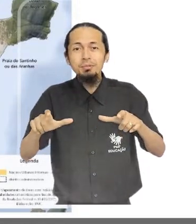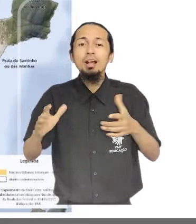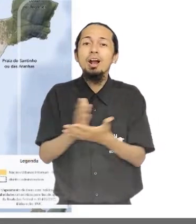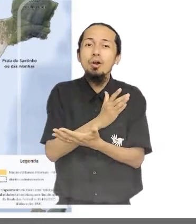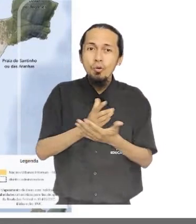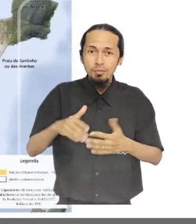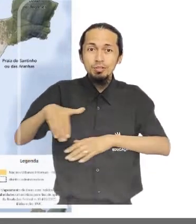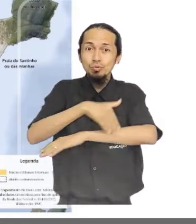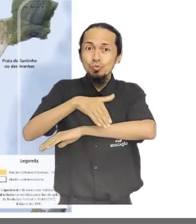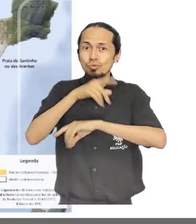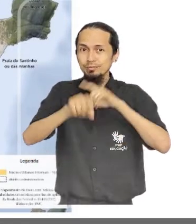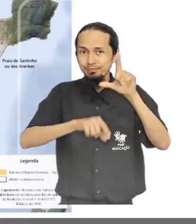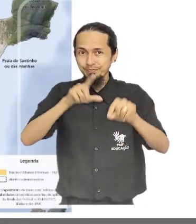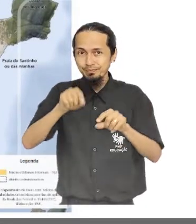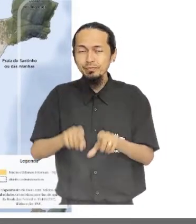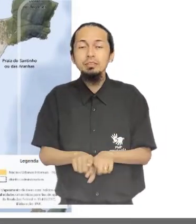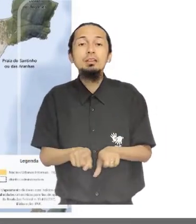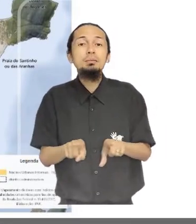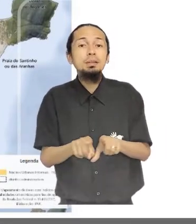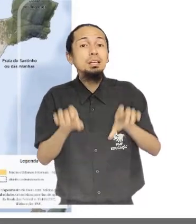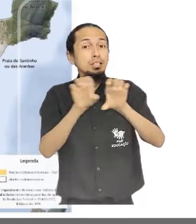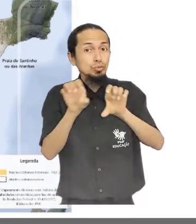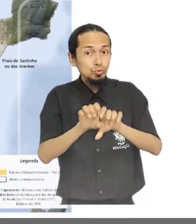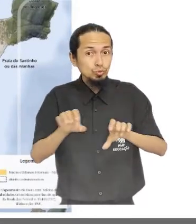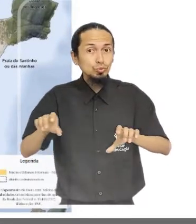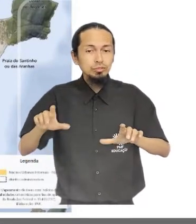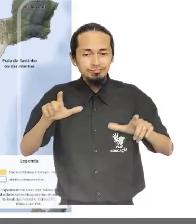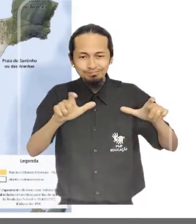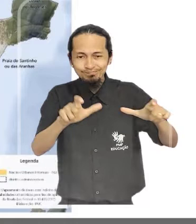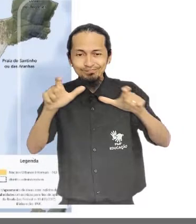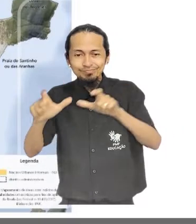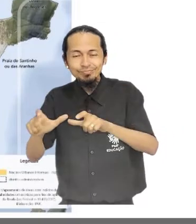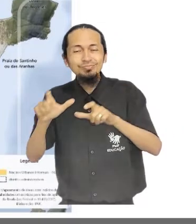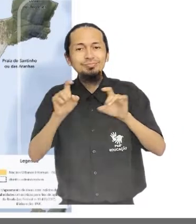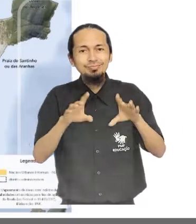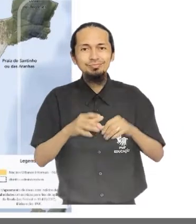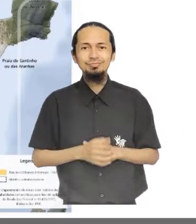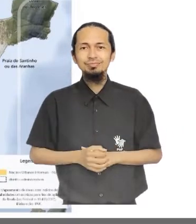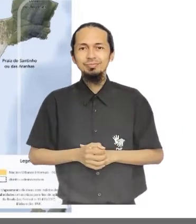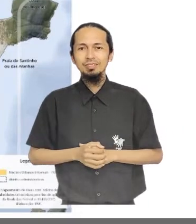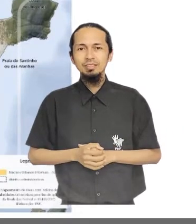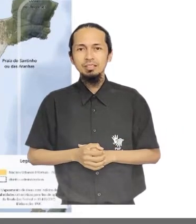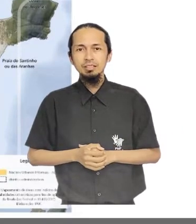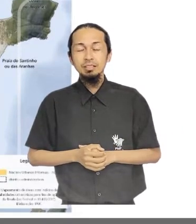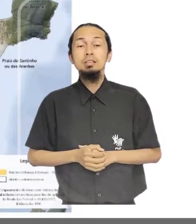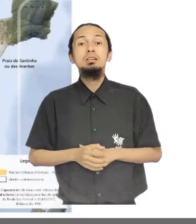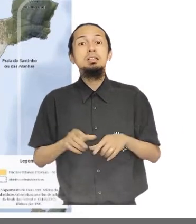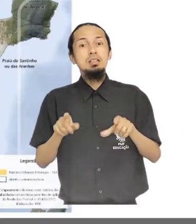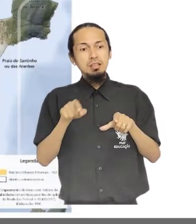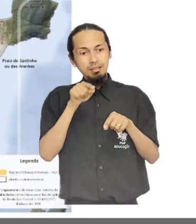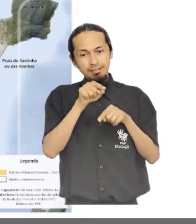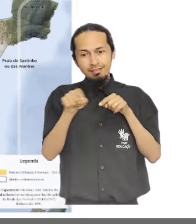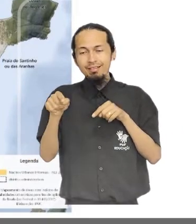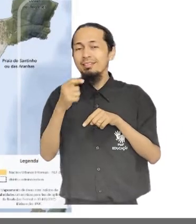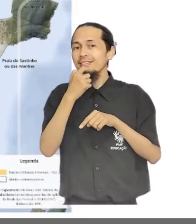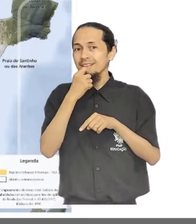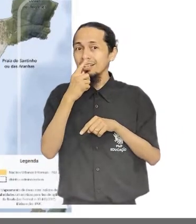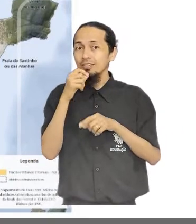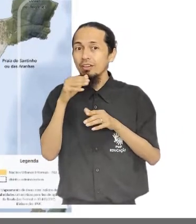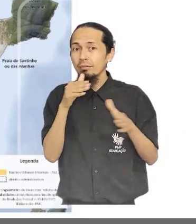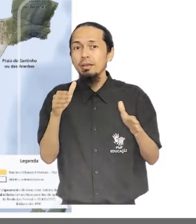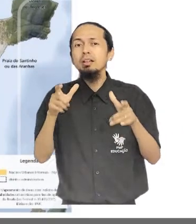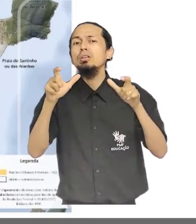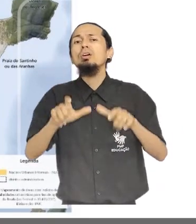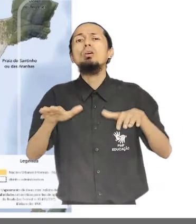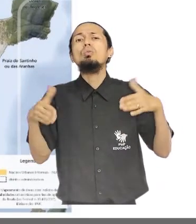selecionadas, assim como as morfologias urbanas de cada localidade do distrito, que no caso de Ingleses do Rio